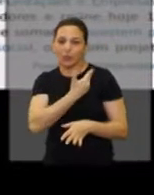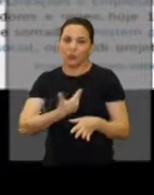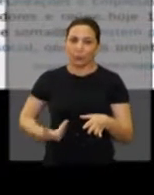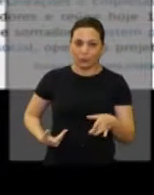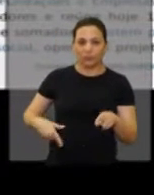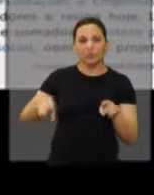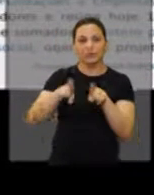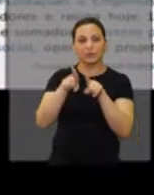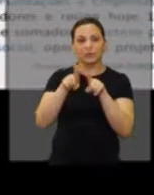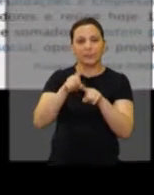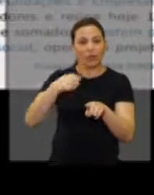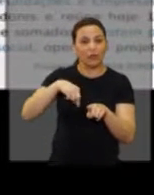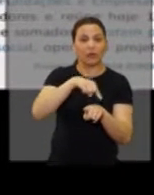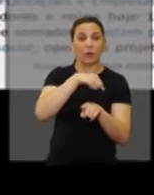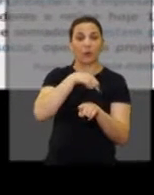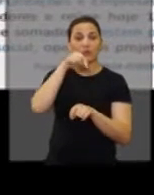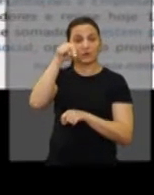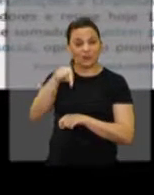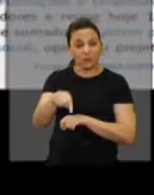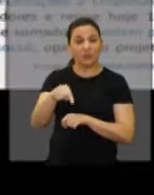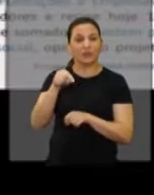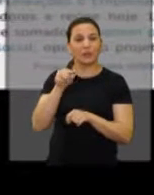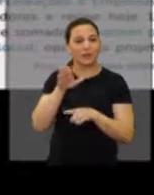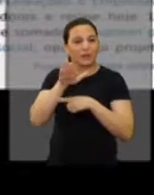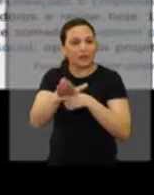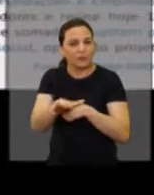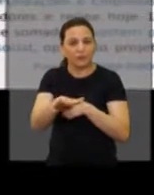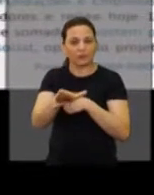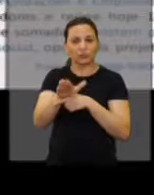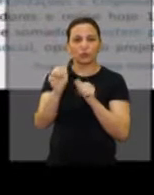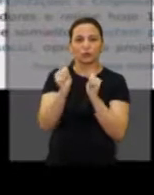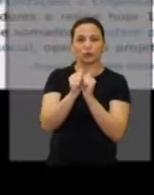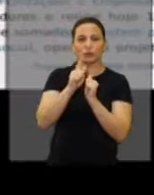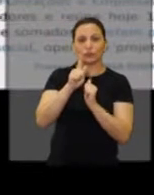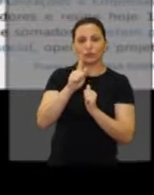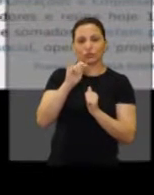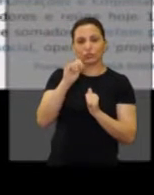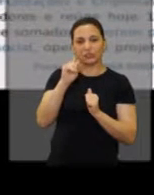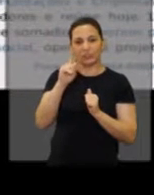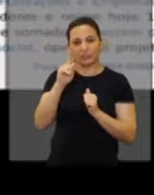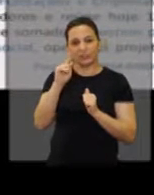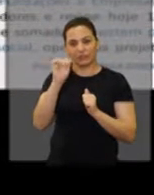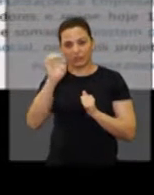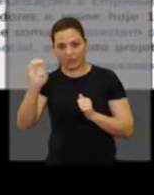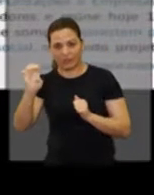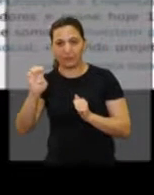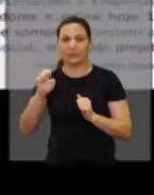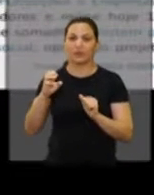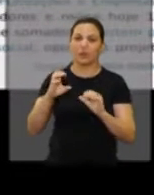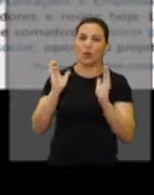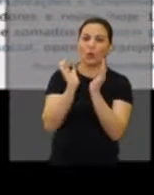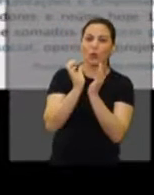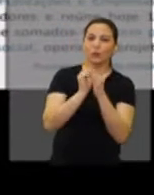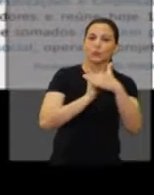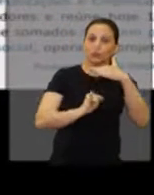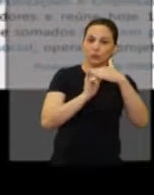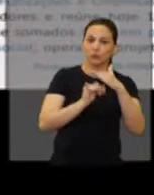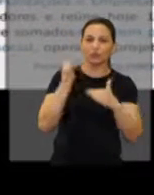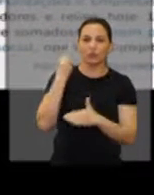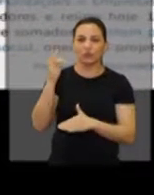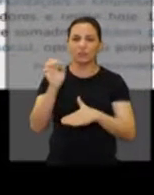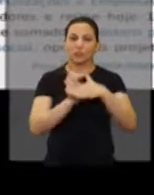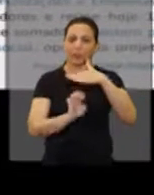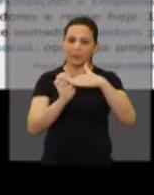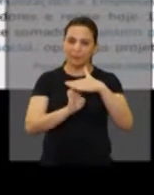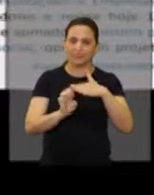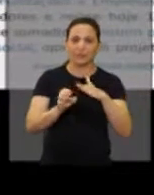E a nossa atuação vai ser junto à GIF, que é o grupo de institutos, fundações e empresas,